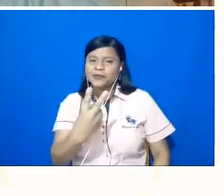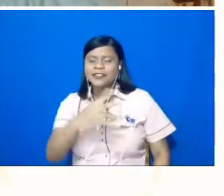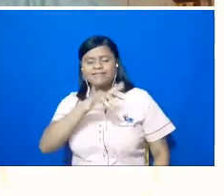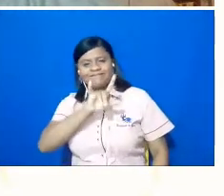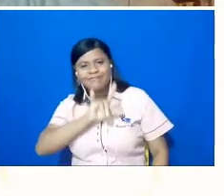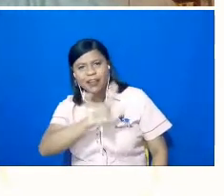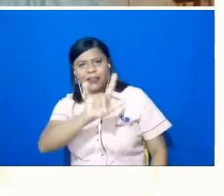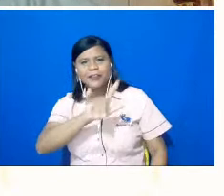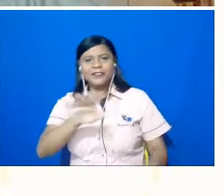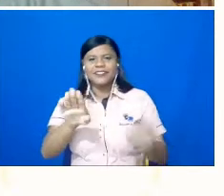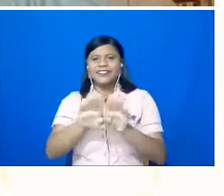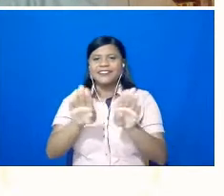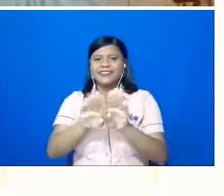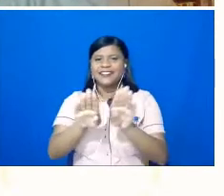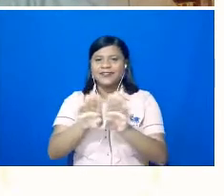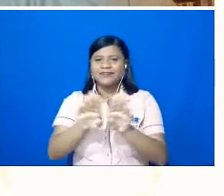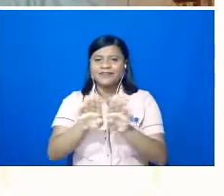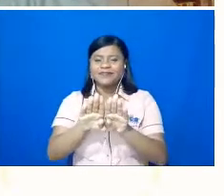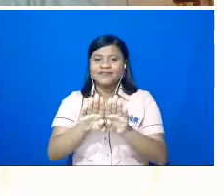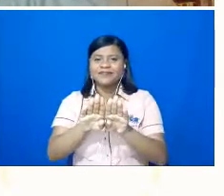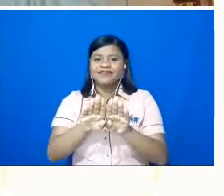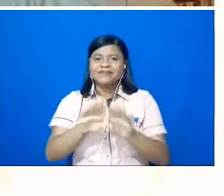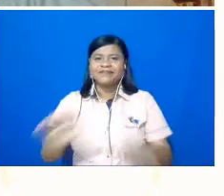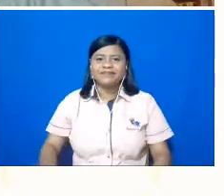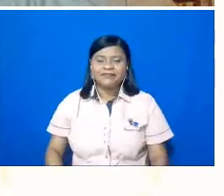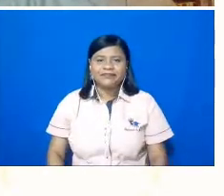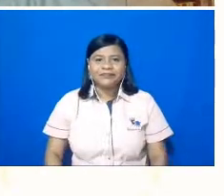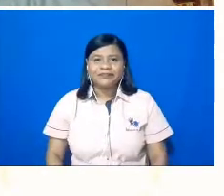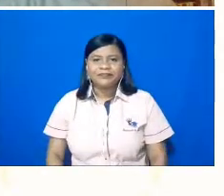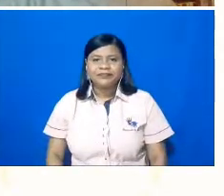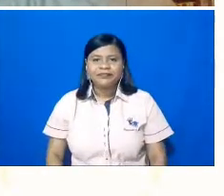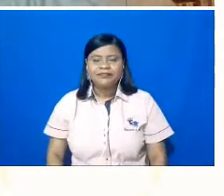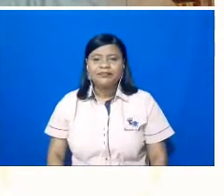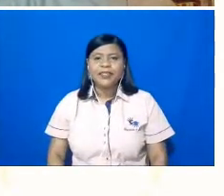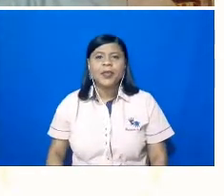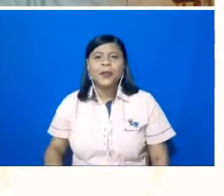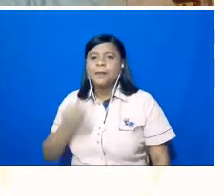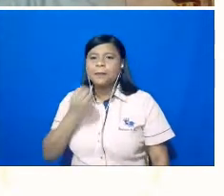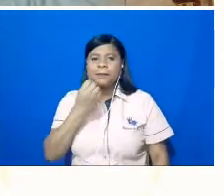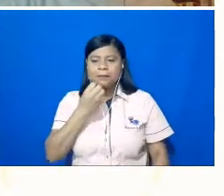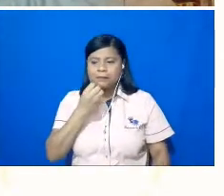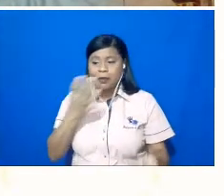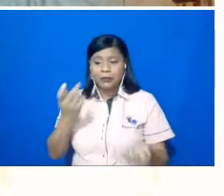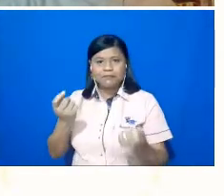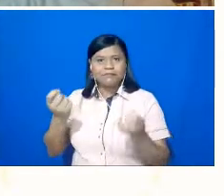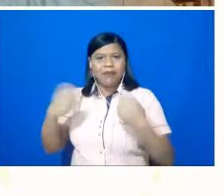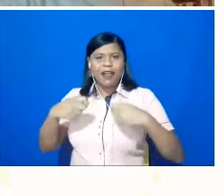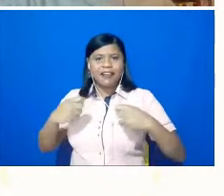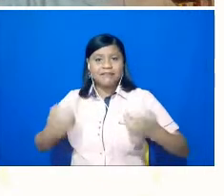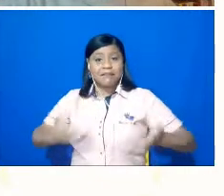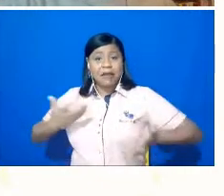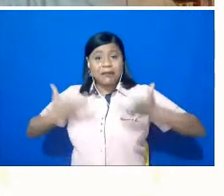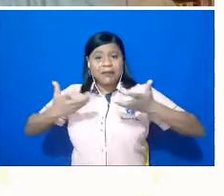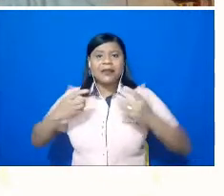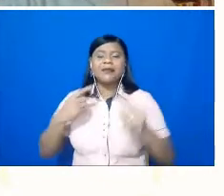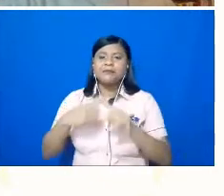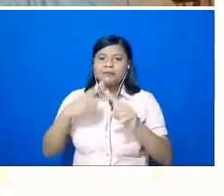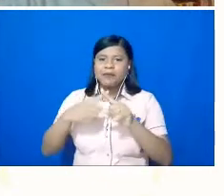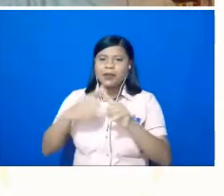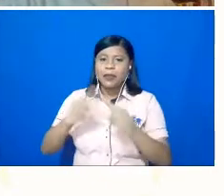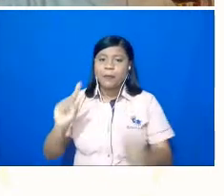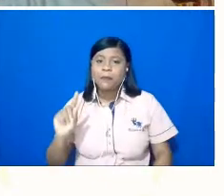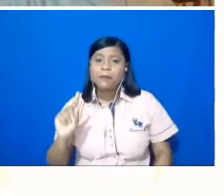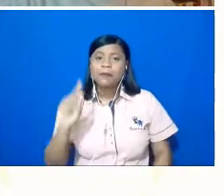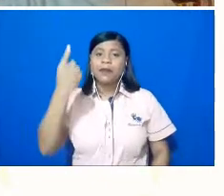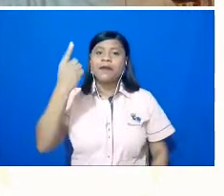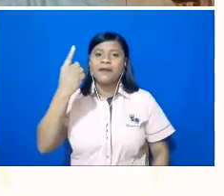e são obras do acaso, né? Acho que são boas energias porque o primeiro evento foi um sucesso, e